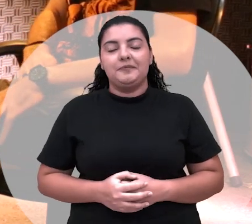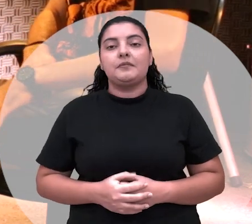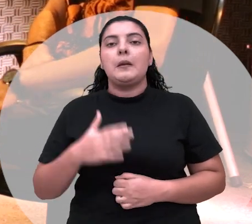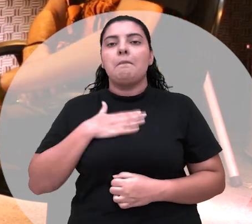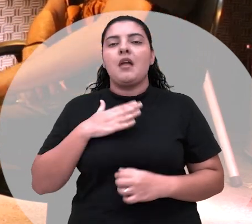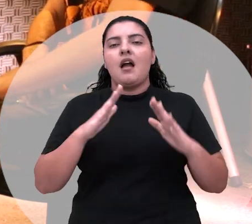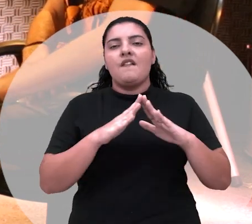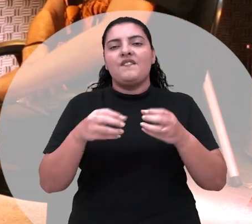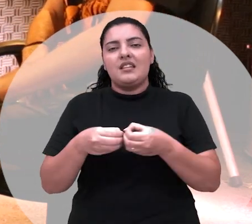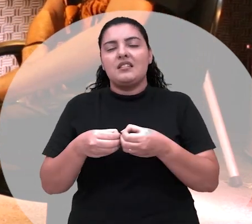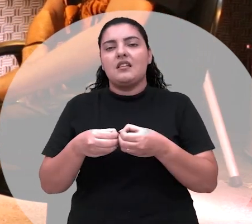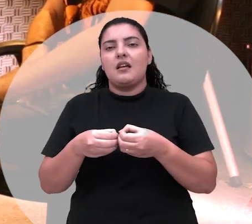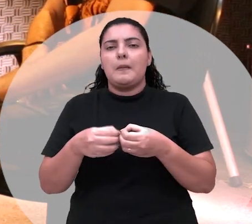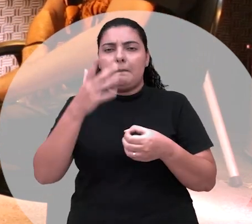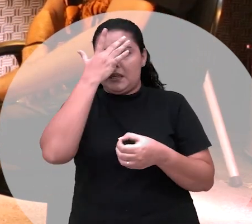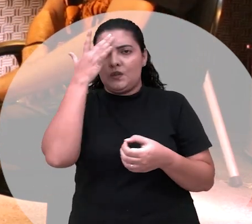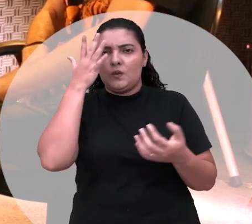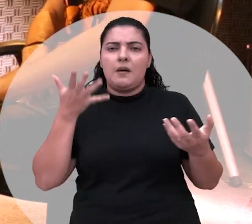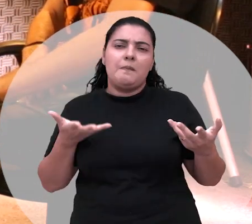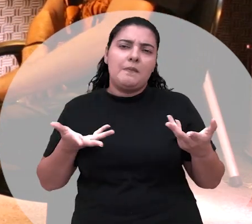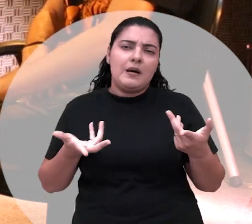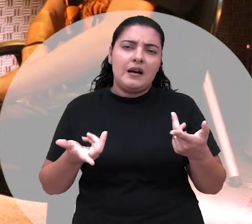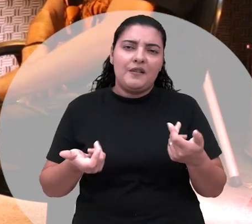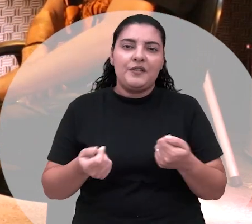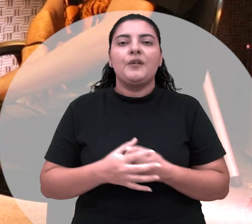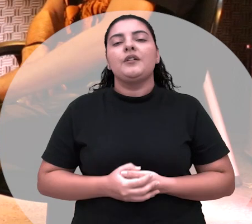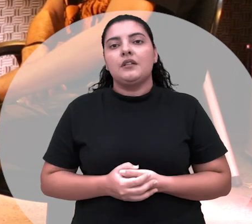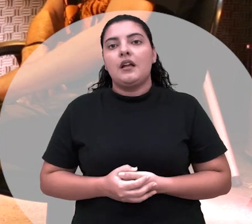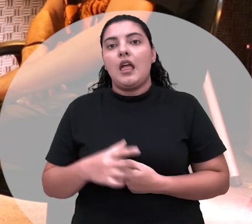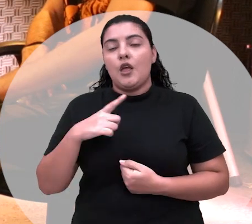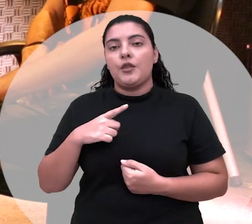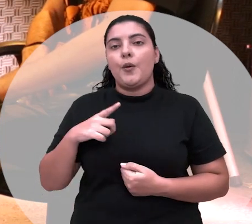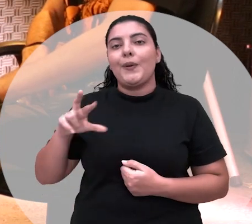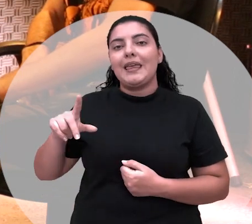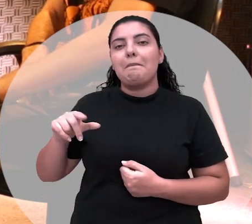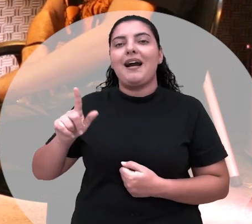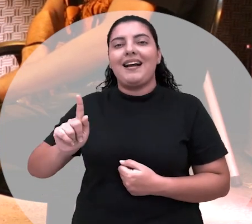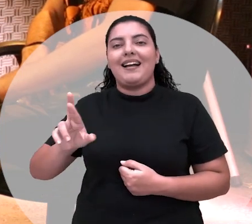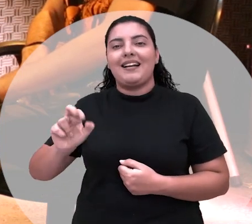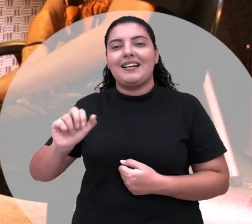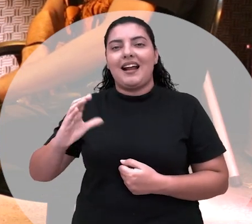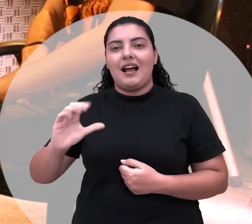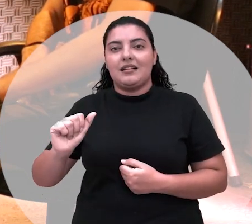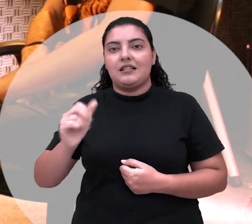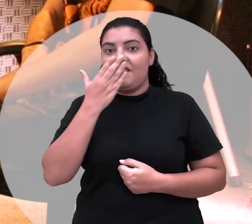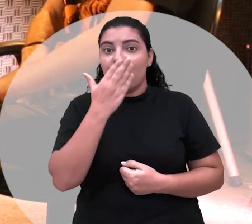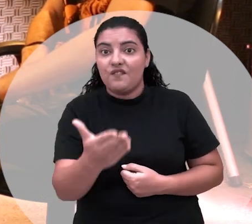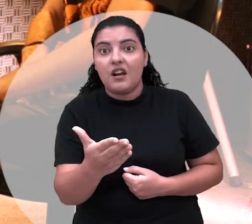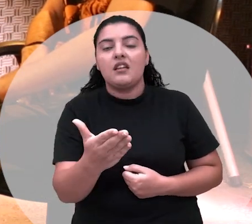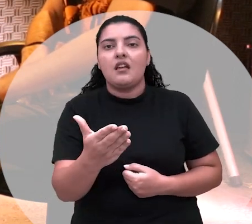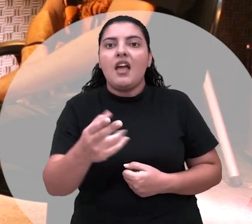vizinhança é uma pessoa pessoas maravilhosas eu tenho o irmão Graça que mora de frente que é evangélica